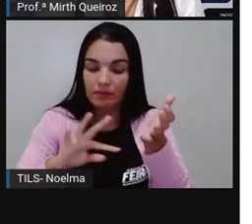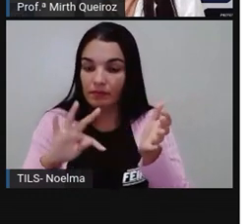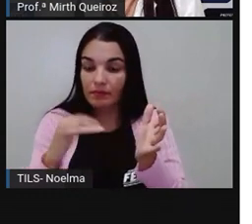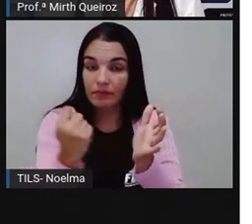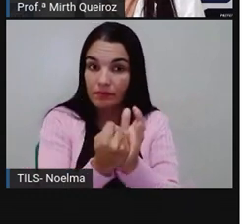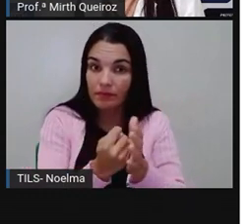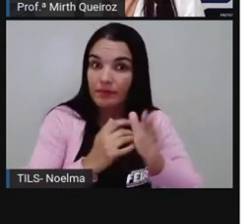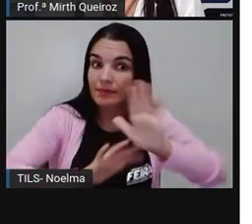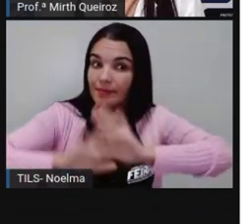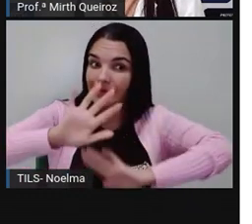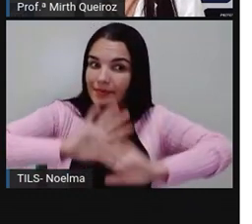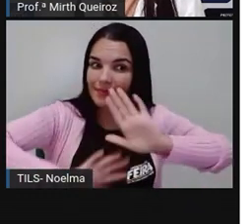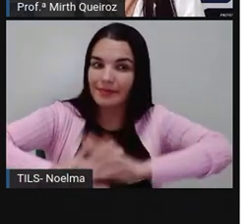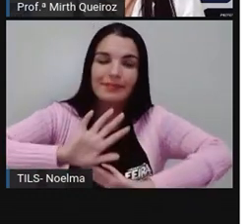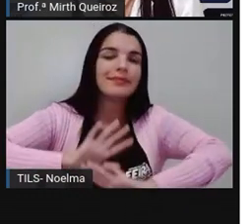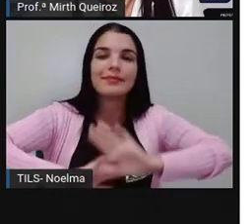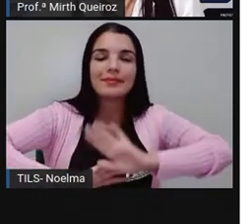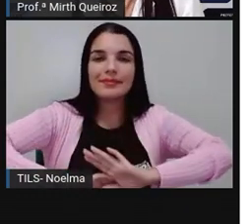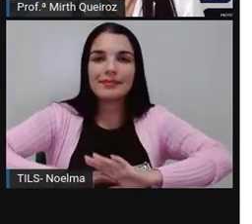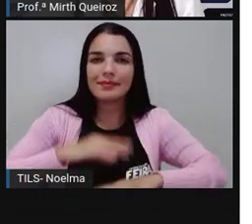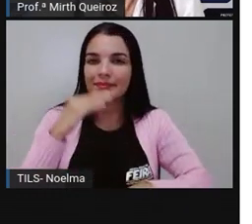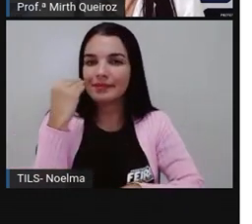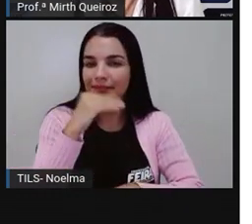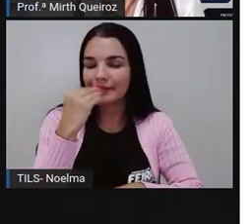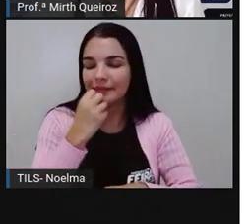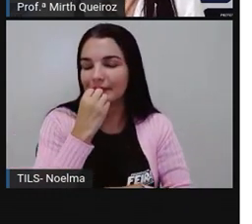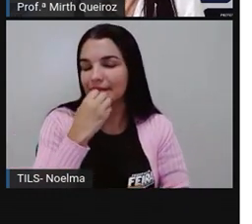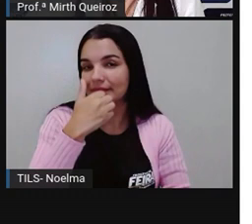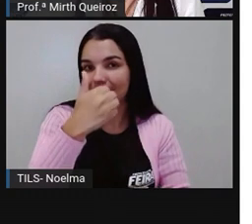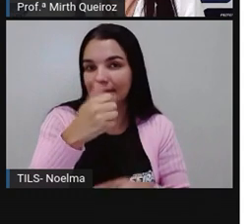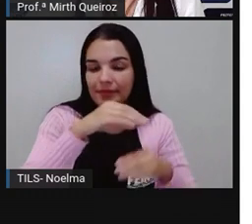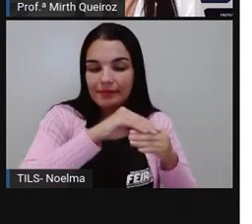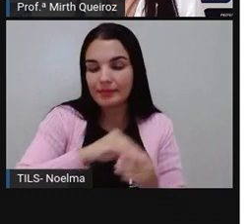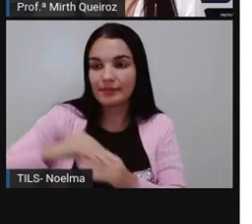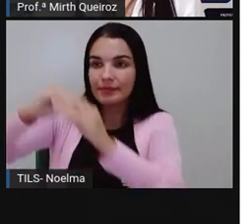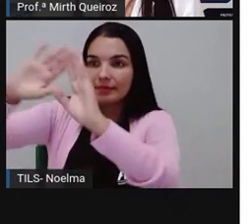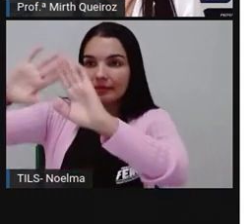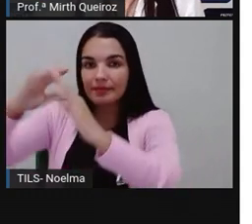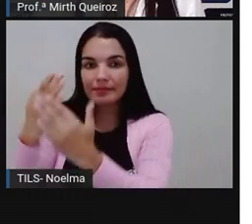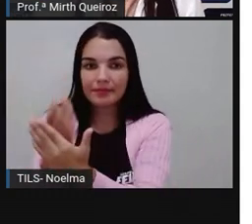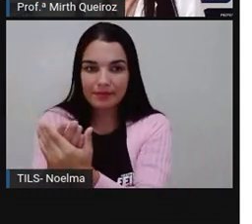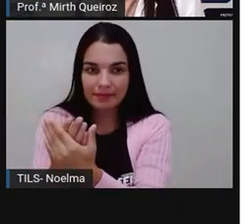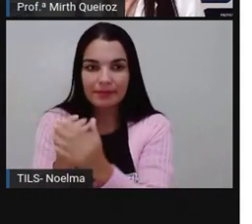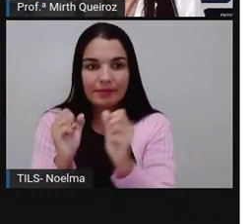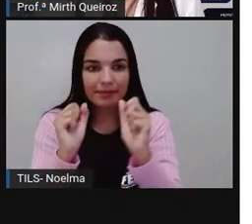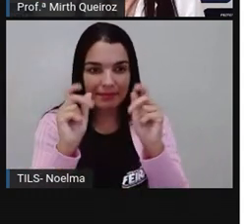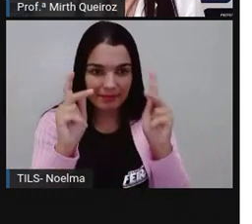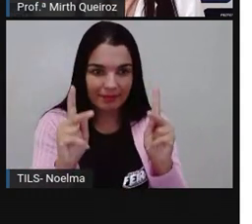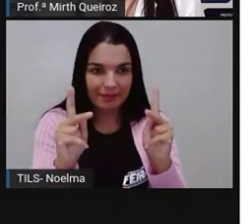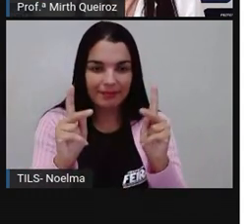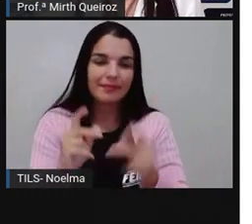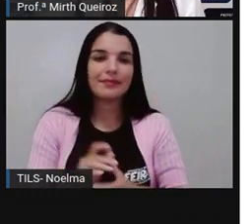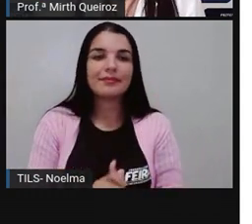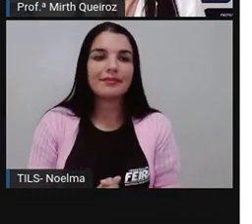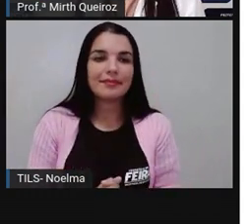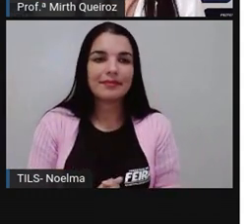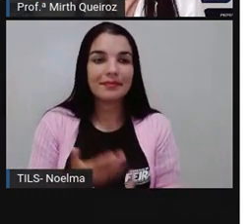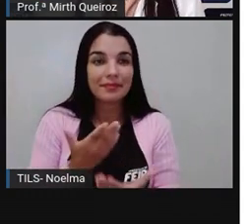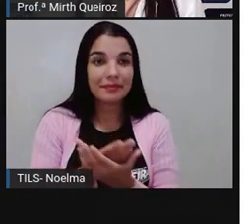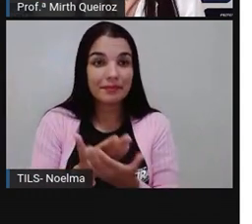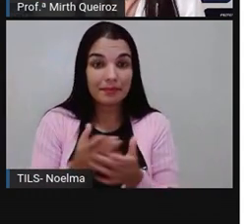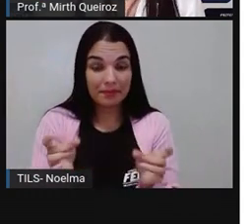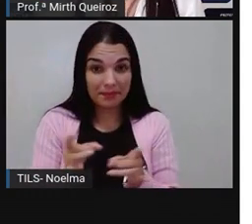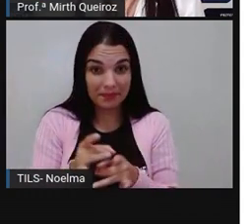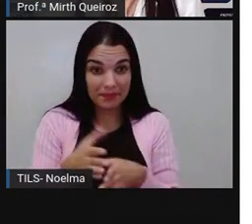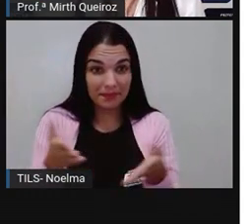muito capricho Com muito cuidado Que deverão ser Devolvidas aí Às escolas De vocês Certo? Nós vamos